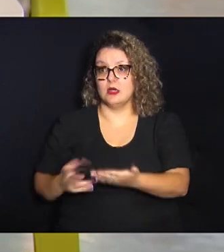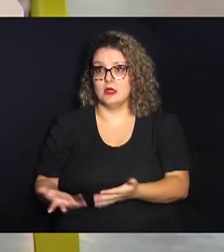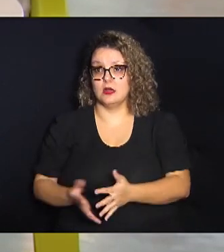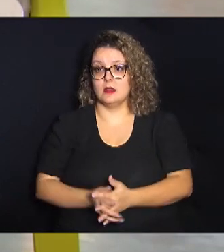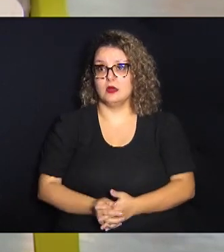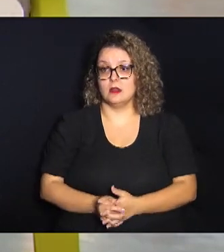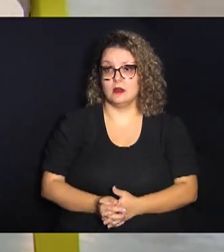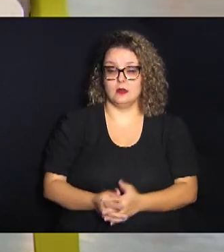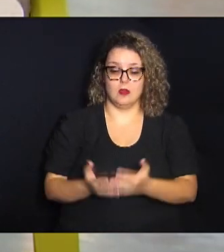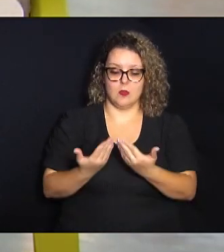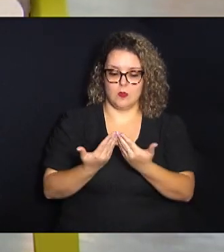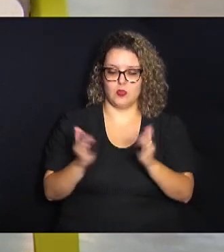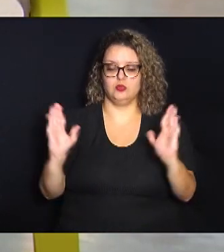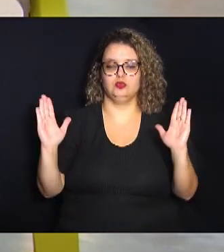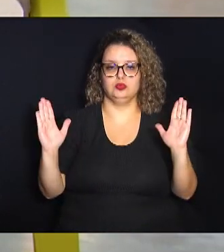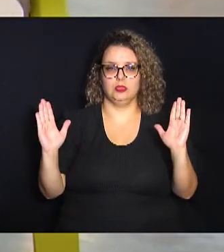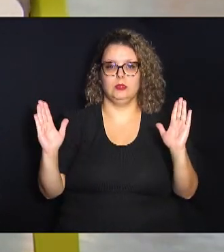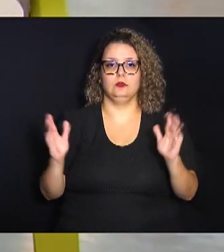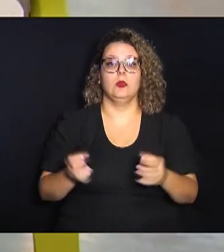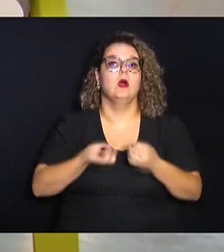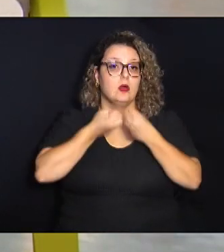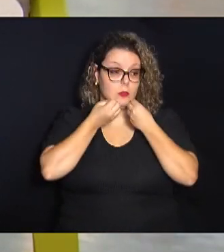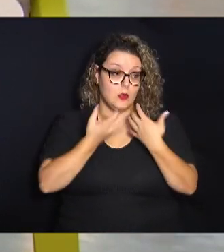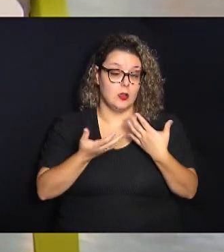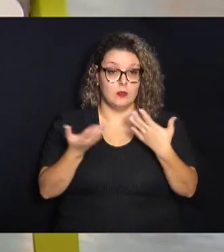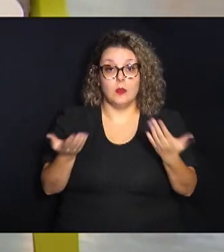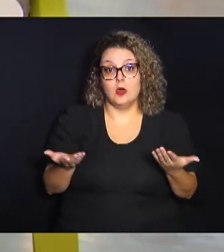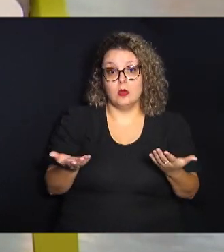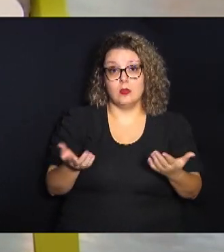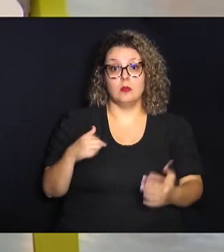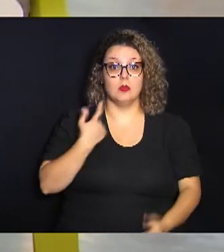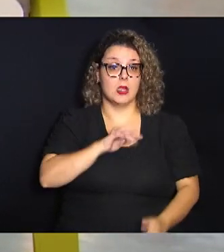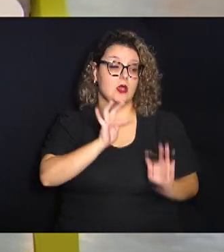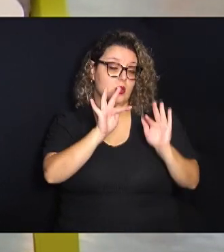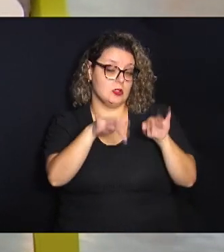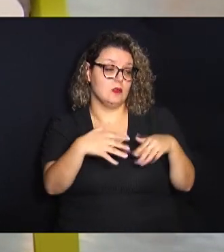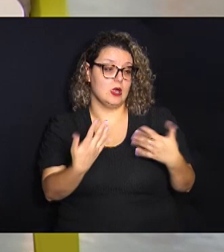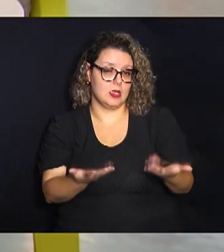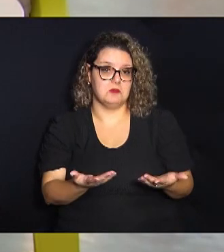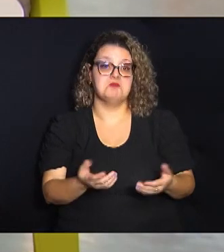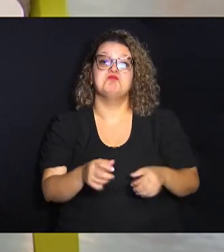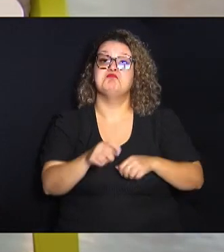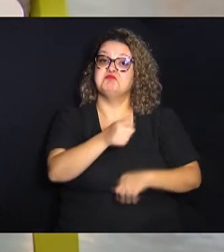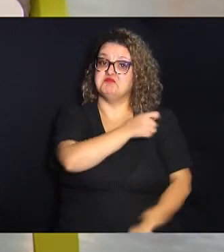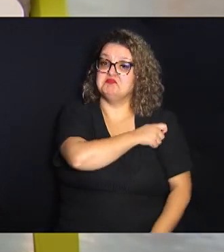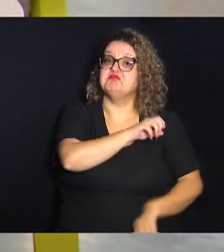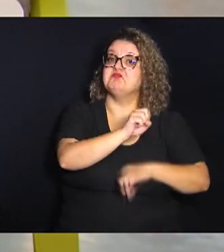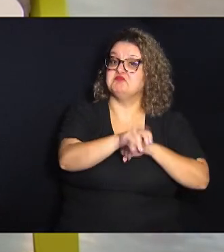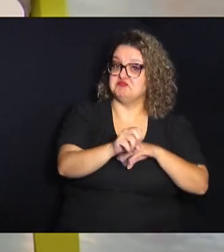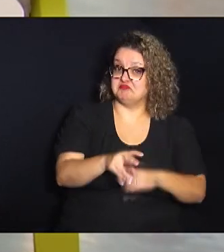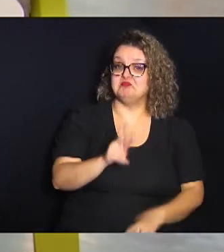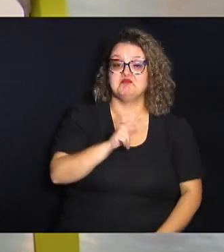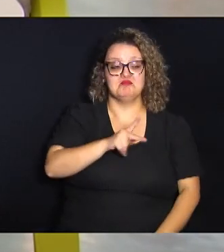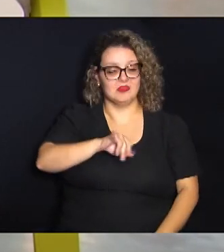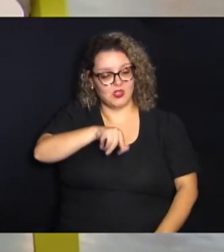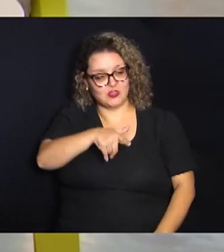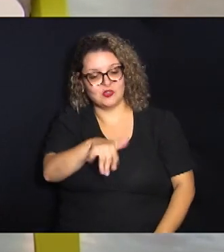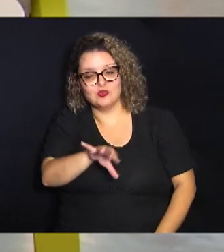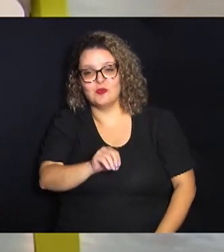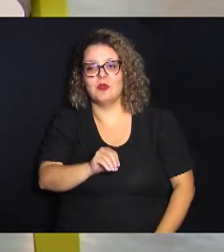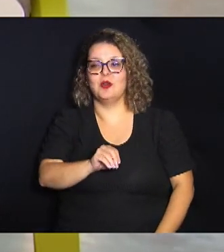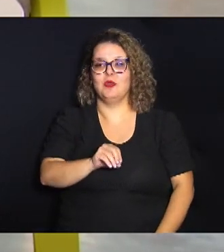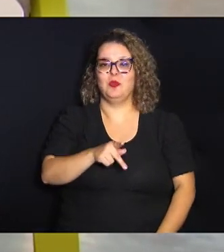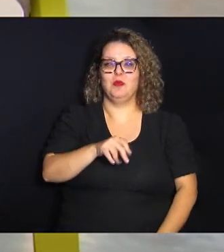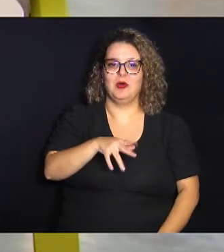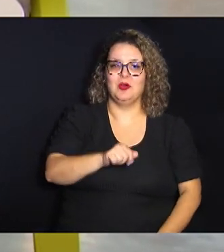abertura de portas boa boa então é isso aí para a gente finalizar que aula aqui hein aula com o professor João Paulo da